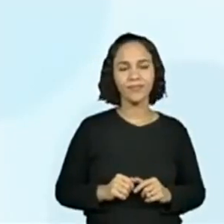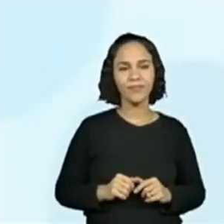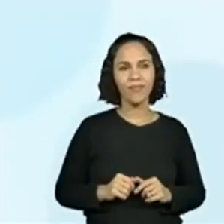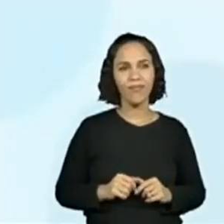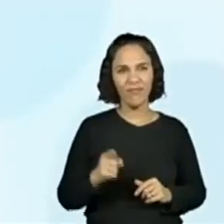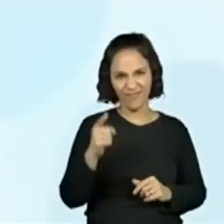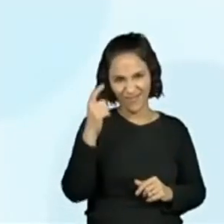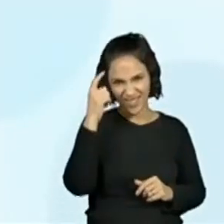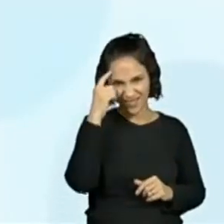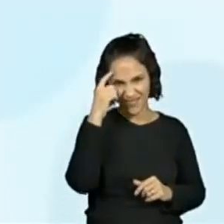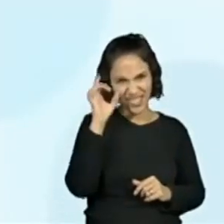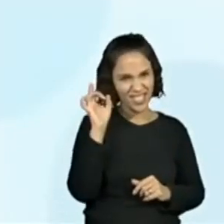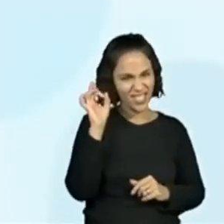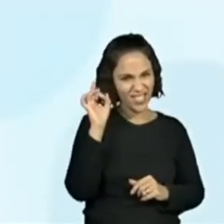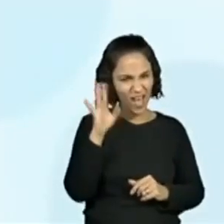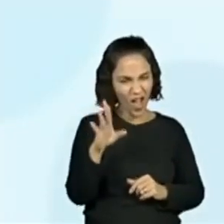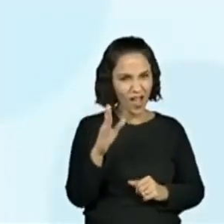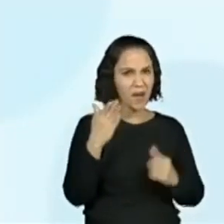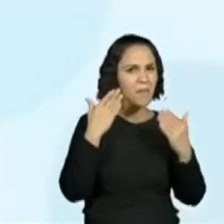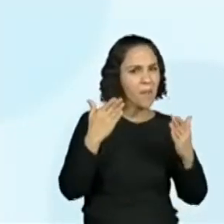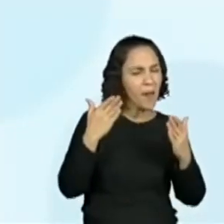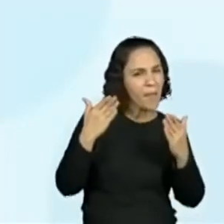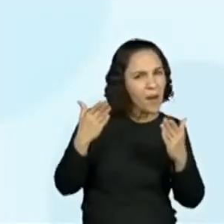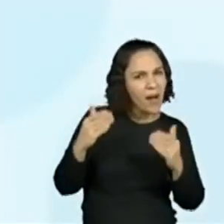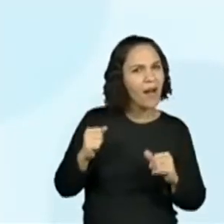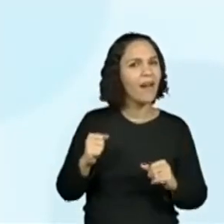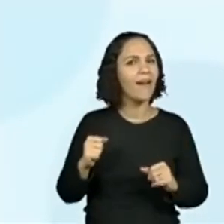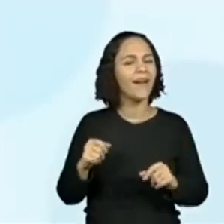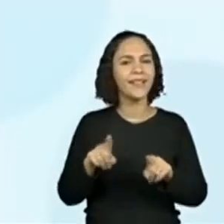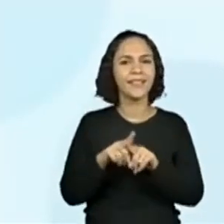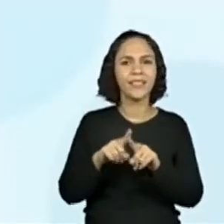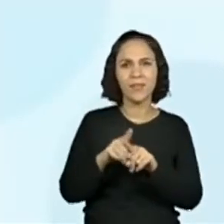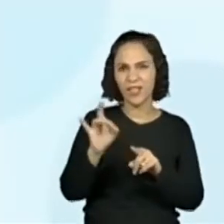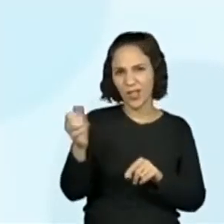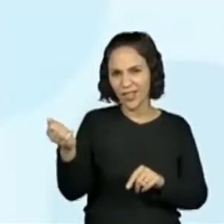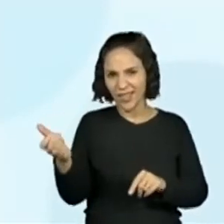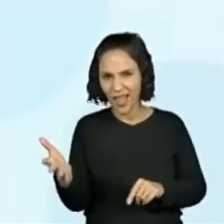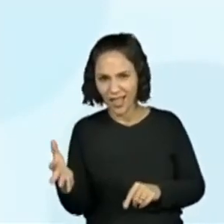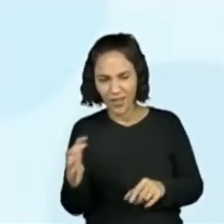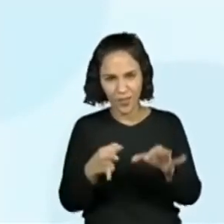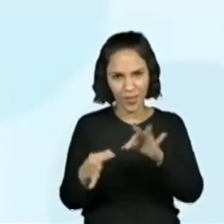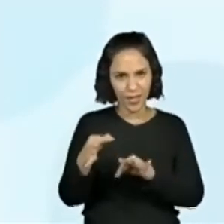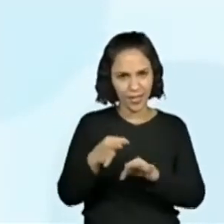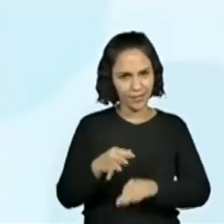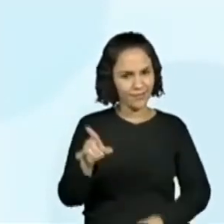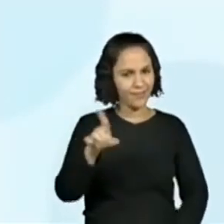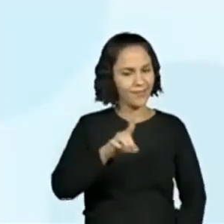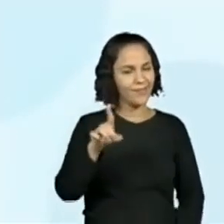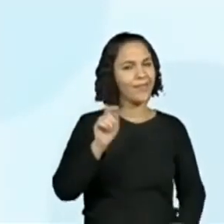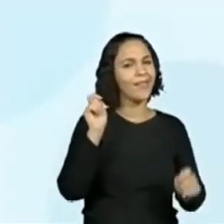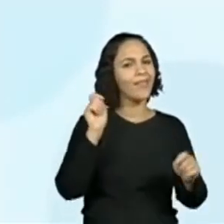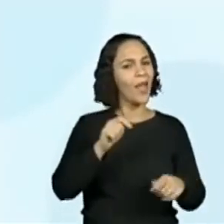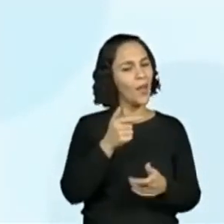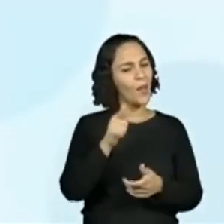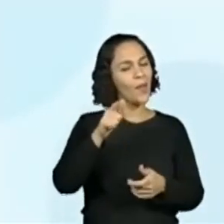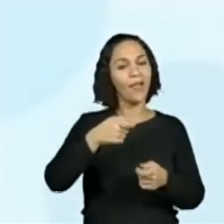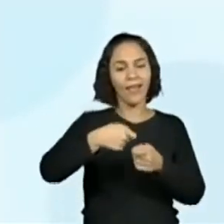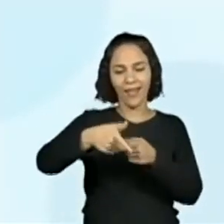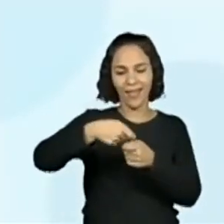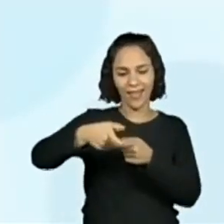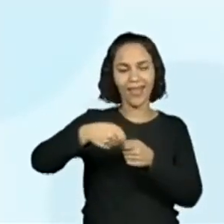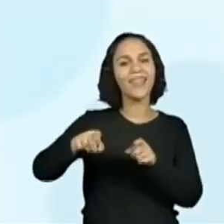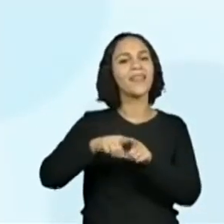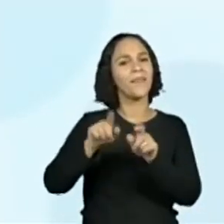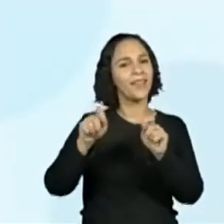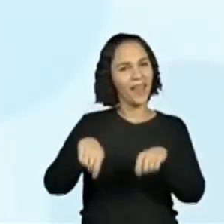Vocês acham que só dá pra fazer probabilidade com o dado e a moeda do cara e coroa? Dá pra fazer com o jogo de cartas